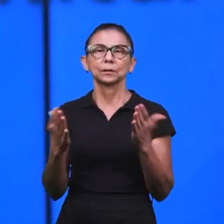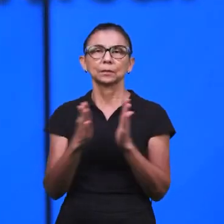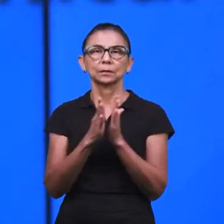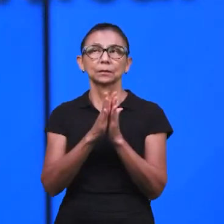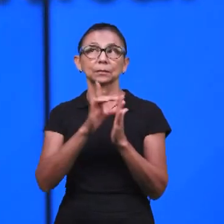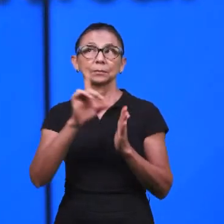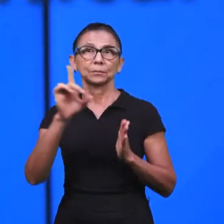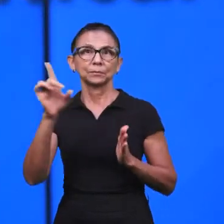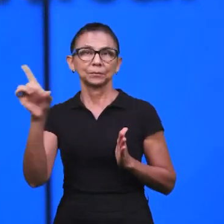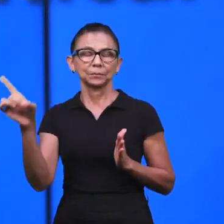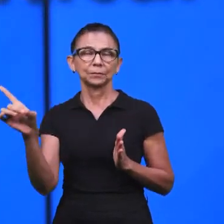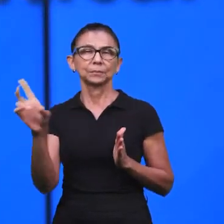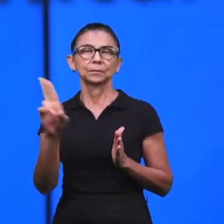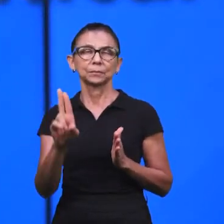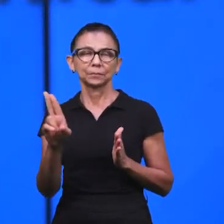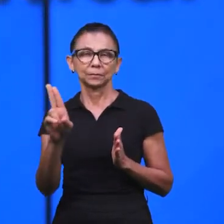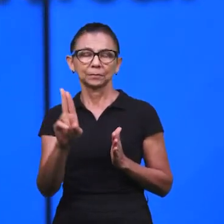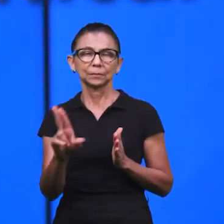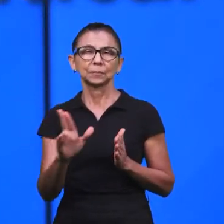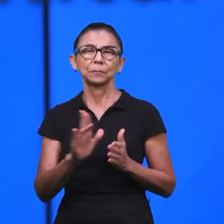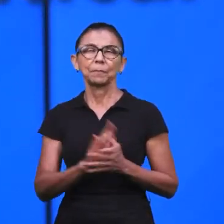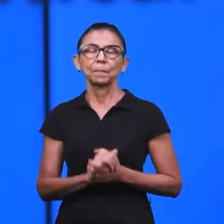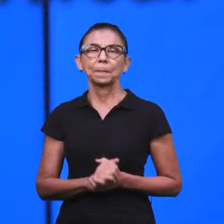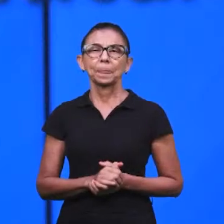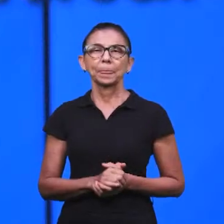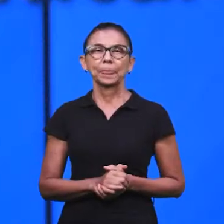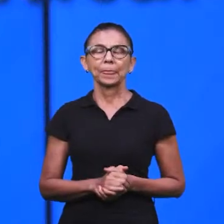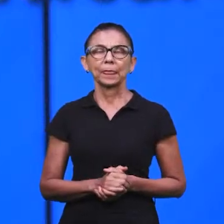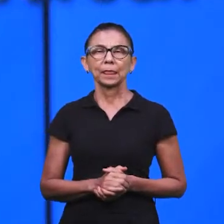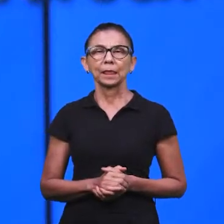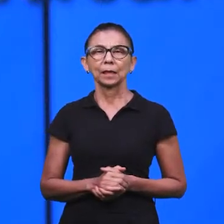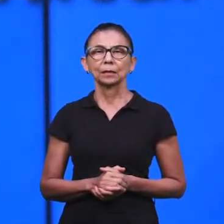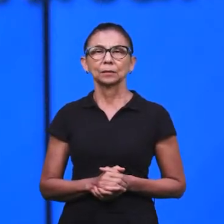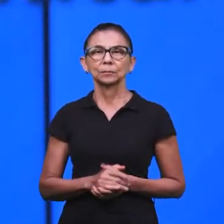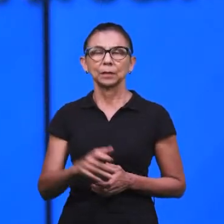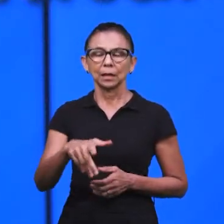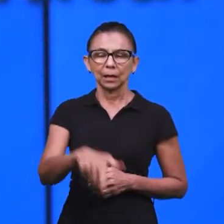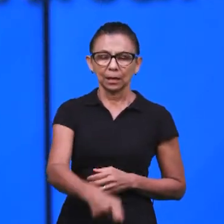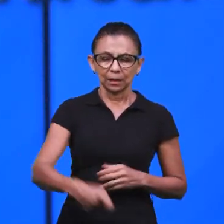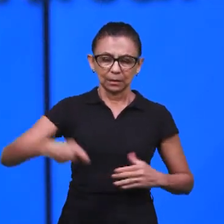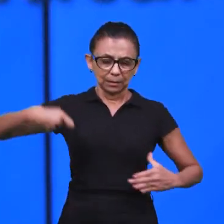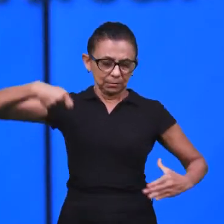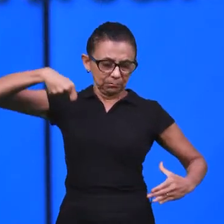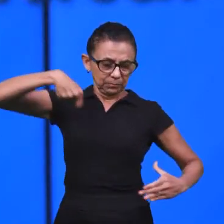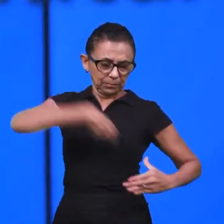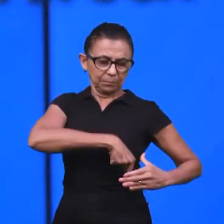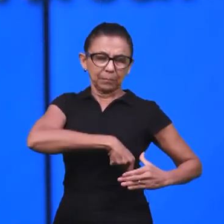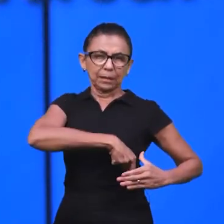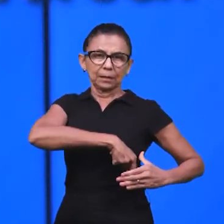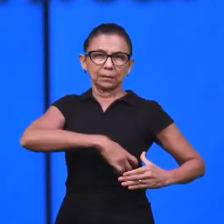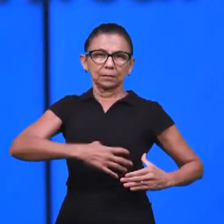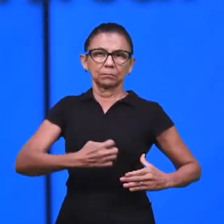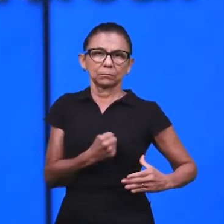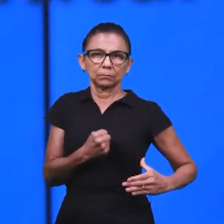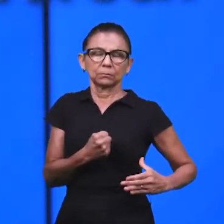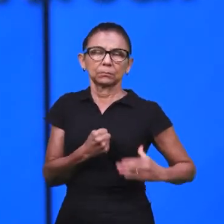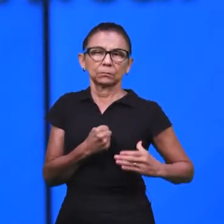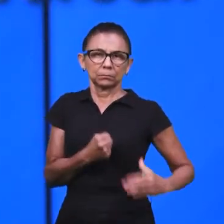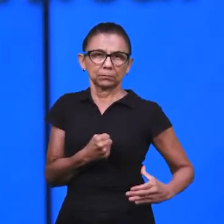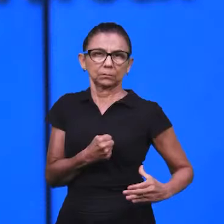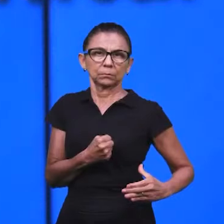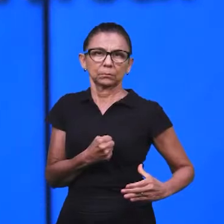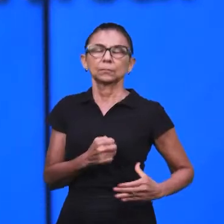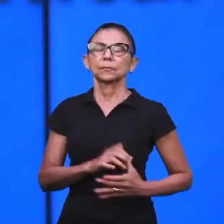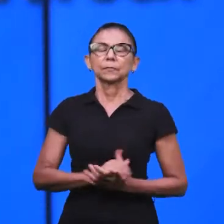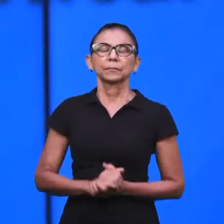destro na guerra. E também a espada cinta é aquele que está alinhado, ajustado à